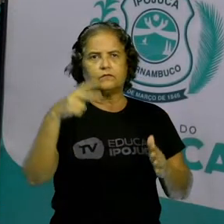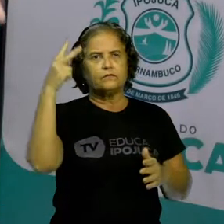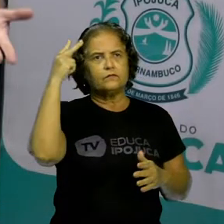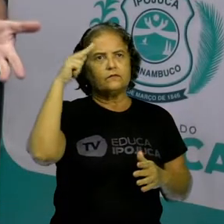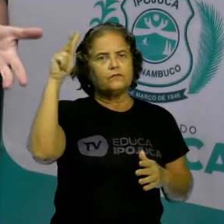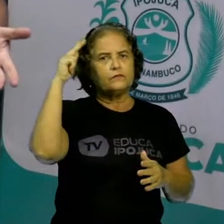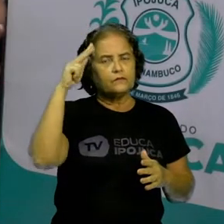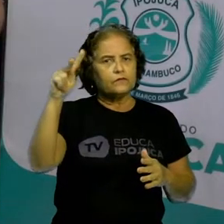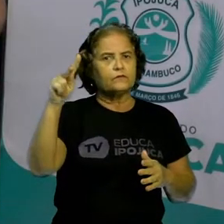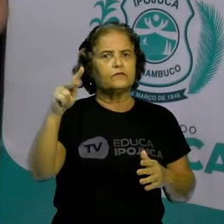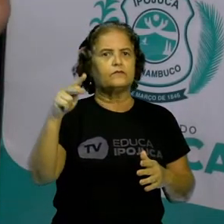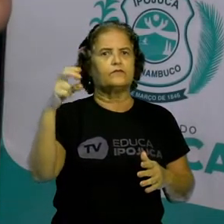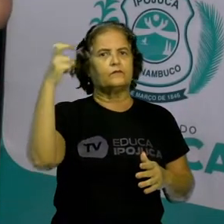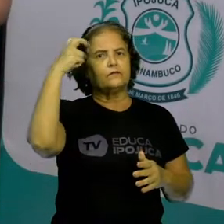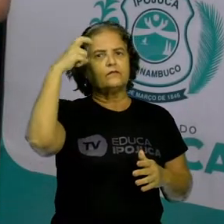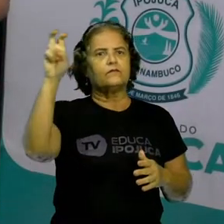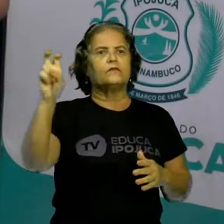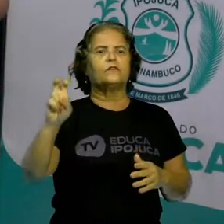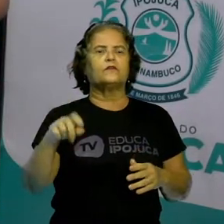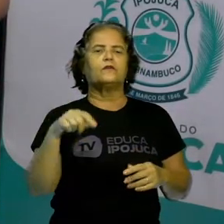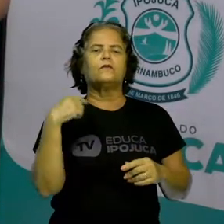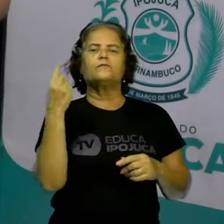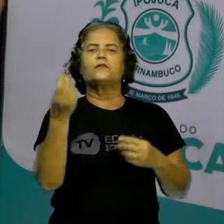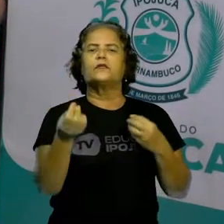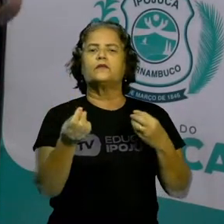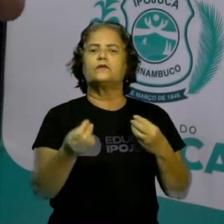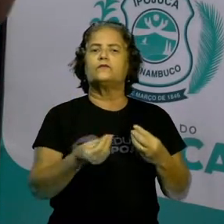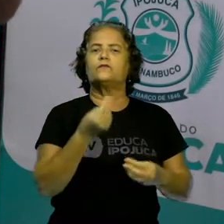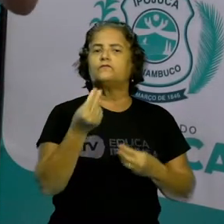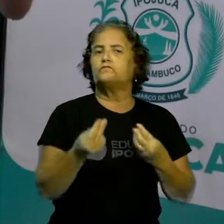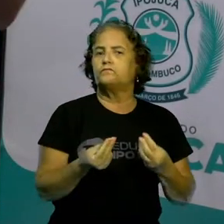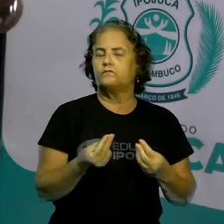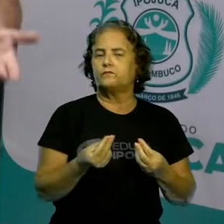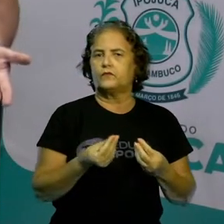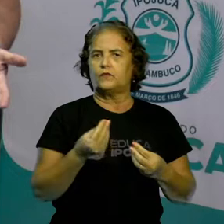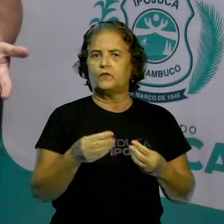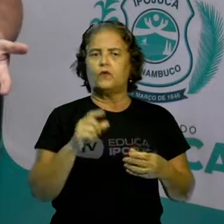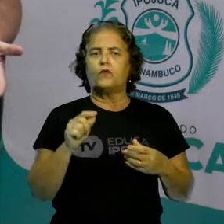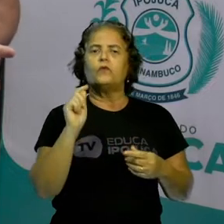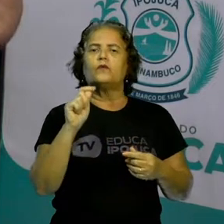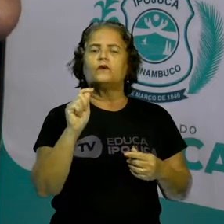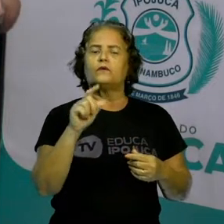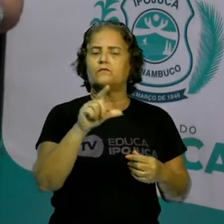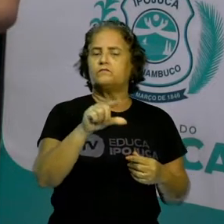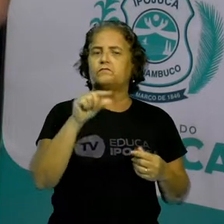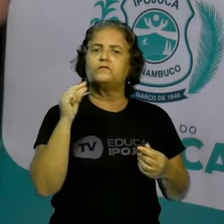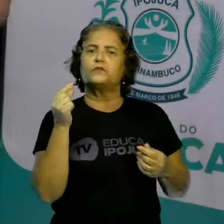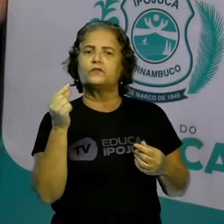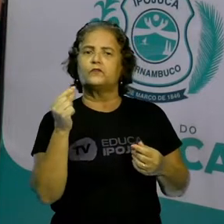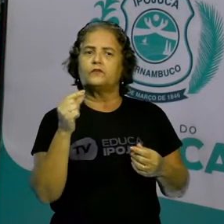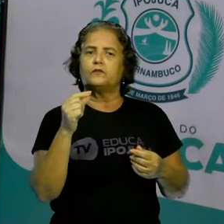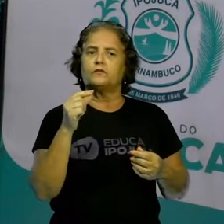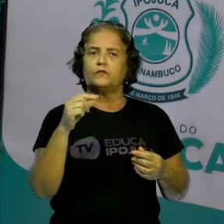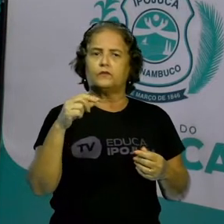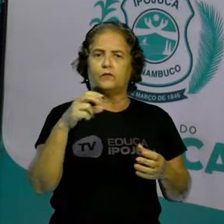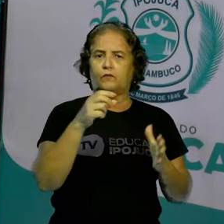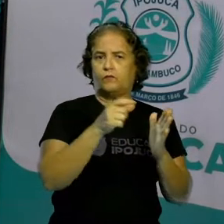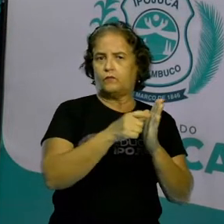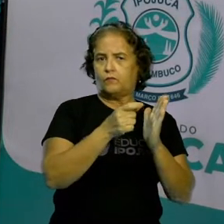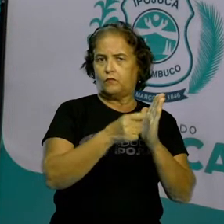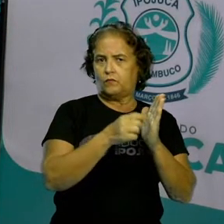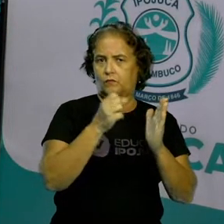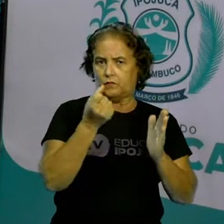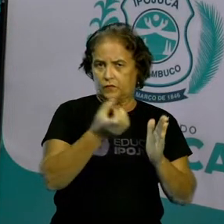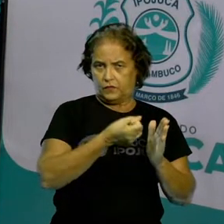é patrimônio? Para que serve patrimônio histórico? Como é que a gente decide o que é patrimônio? É isso que nós vamos ver na aula de hoje.